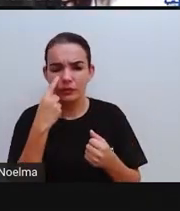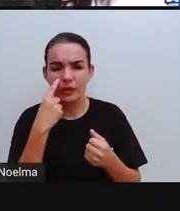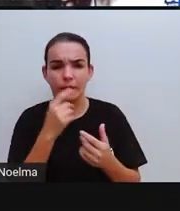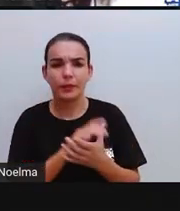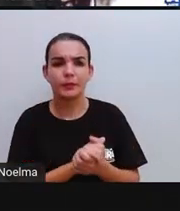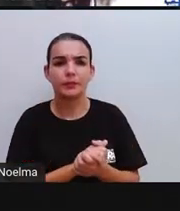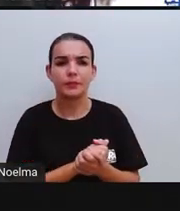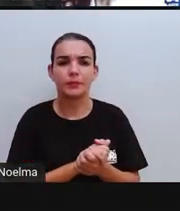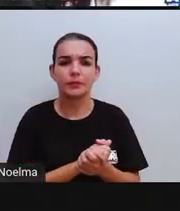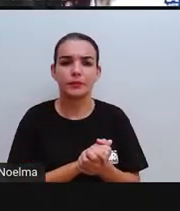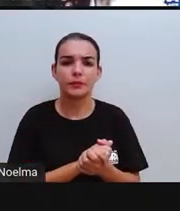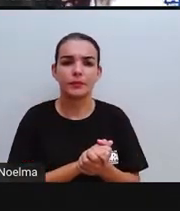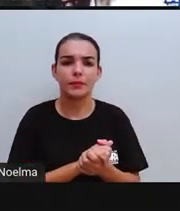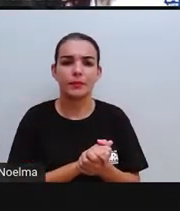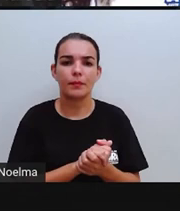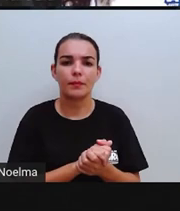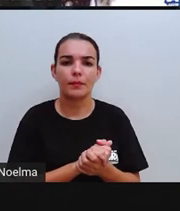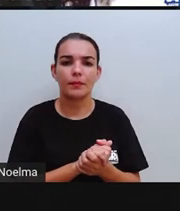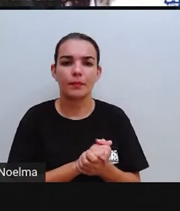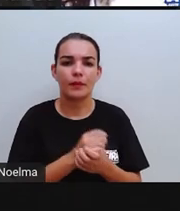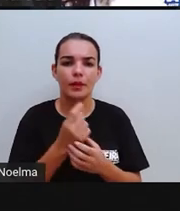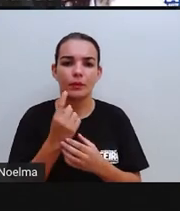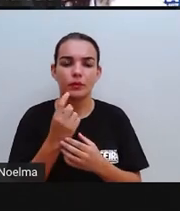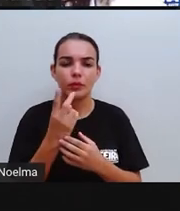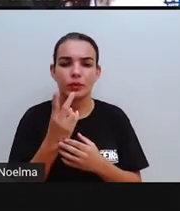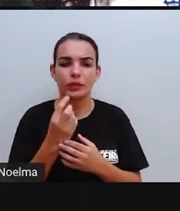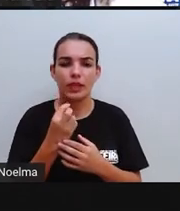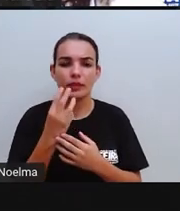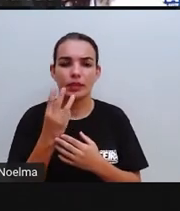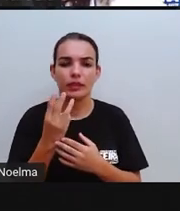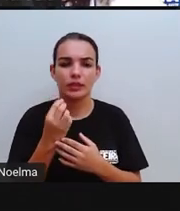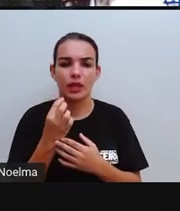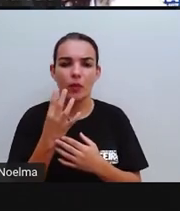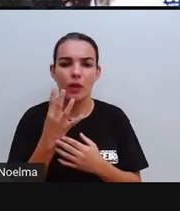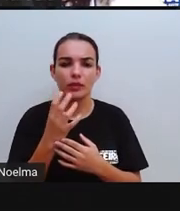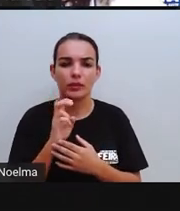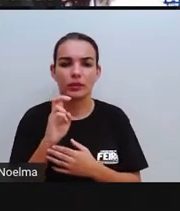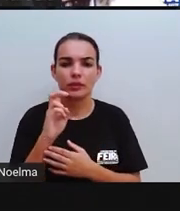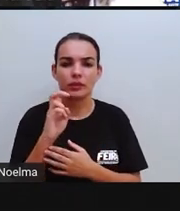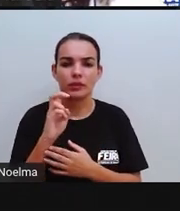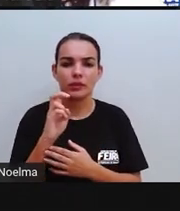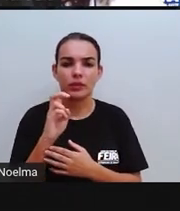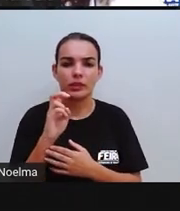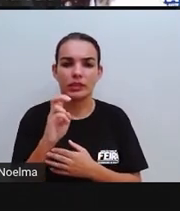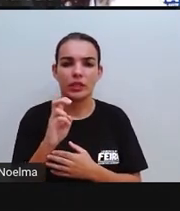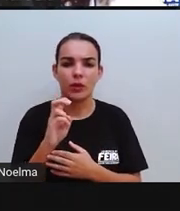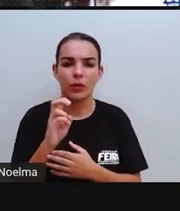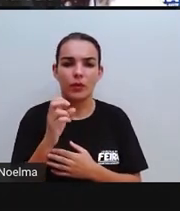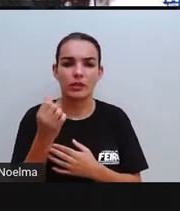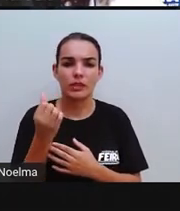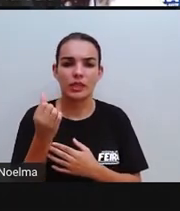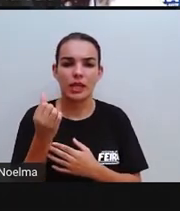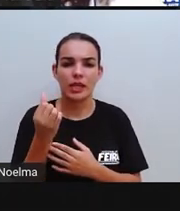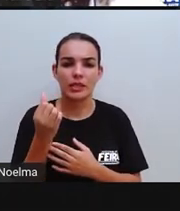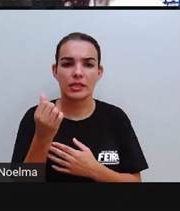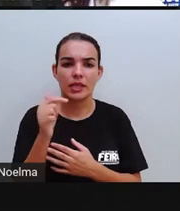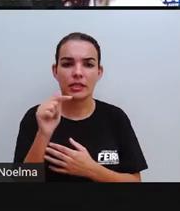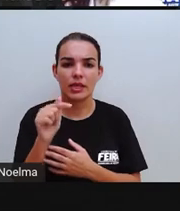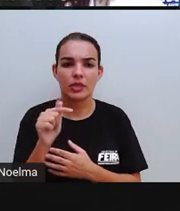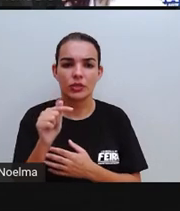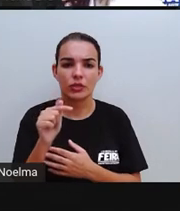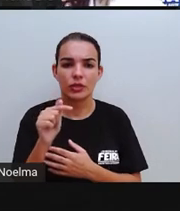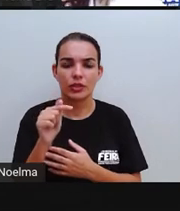junto com a Pró. Olha lá. Um, dois, três, quatro, cinco, seis,